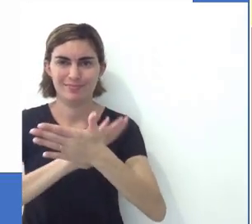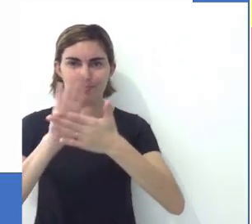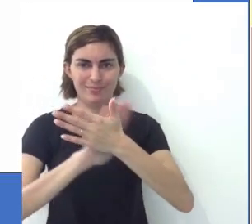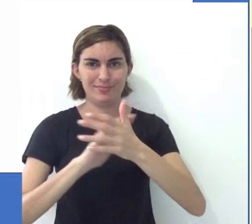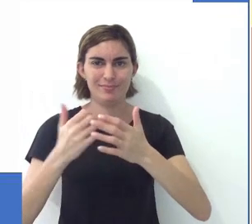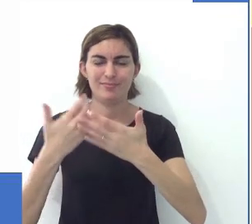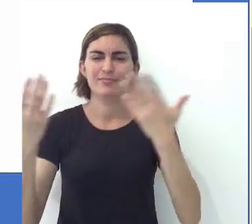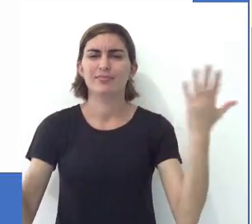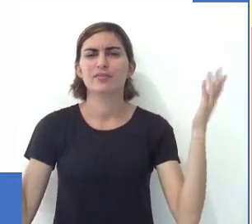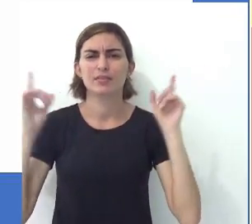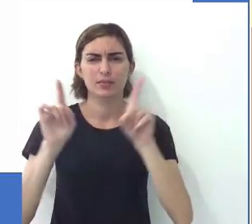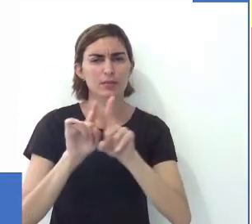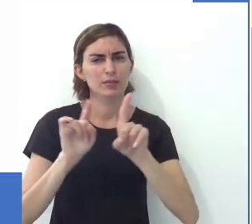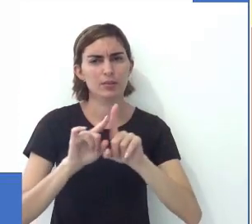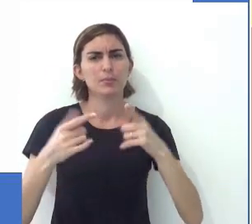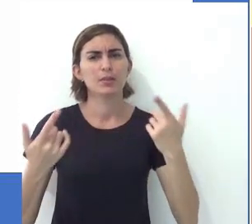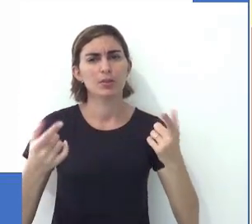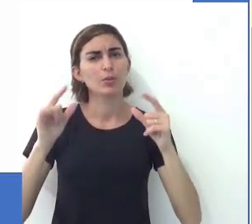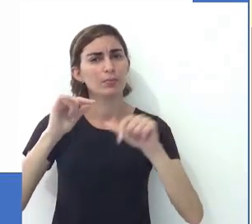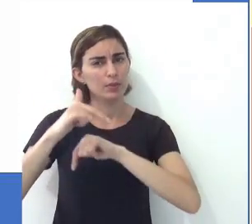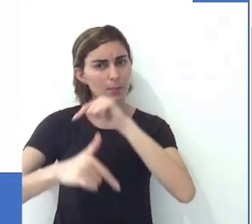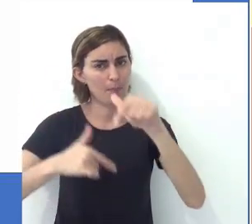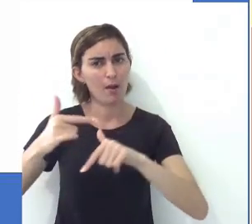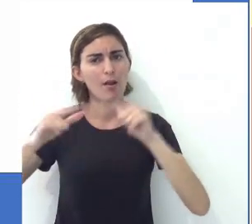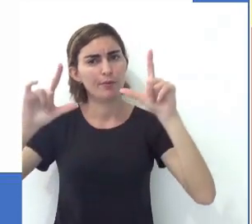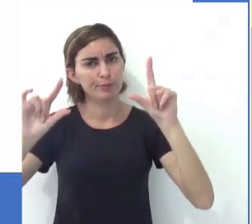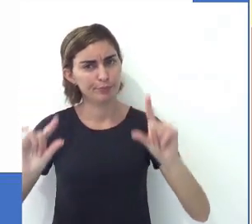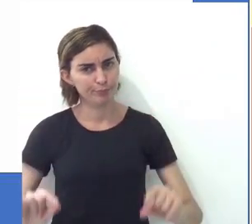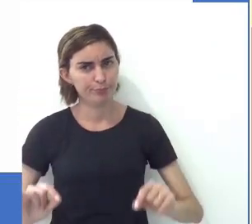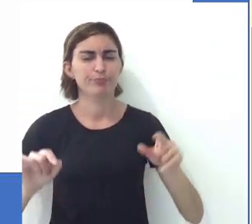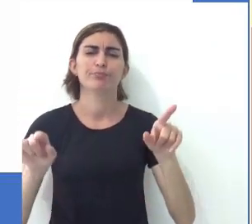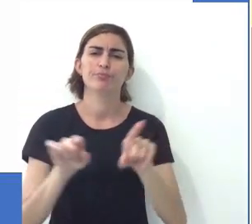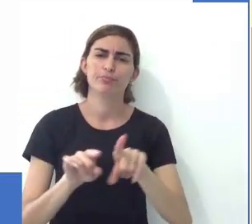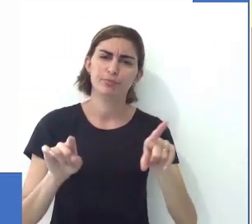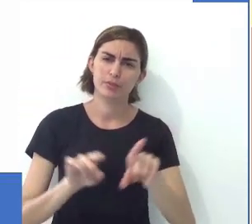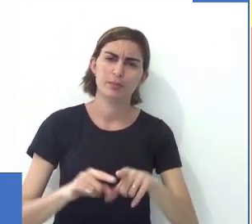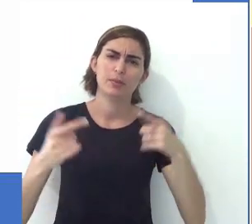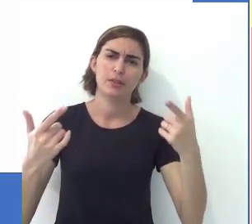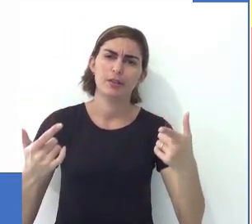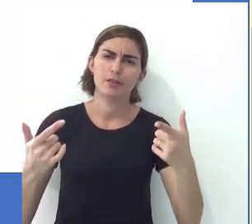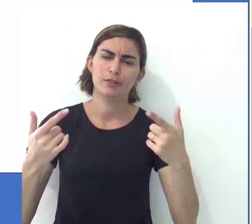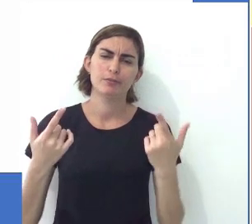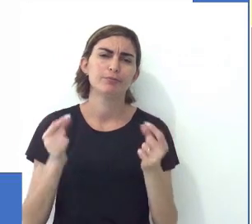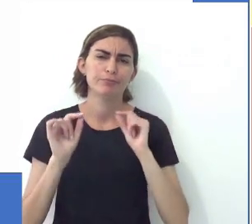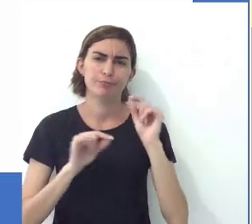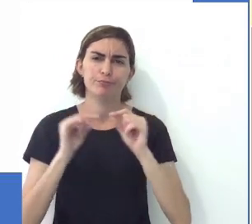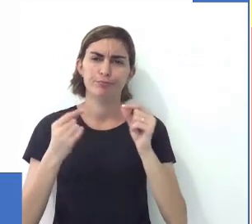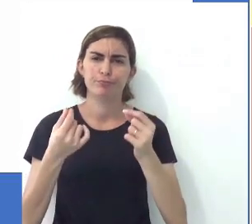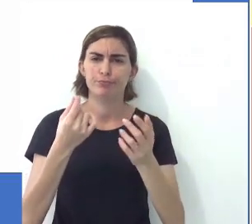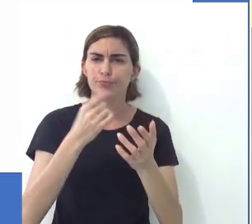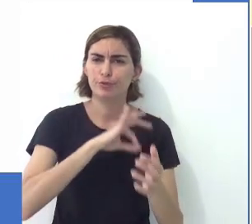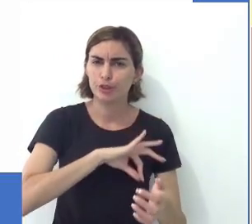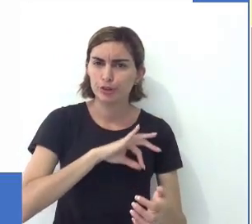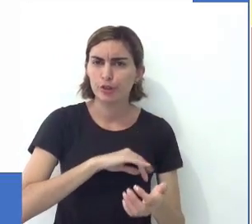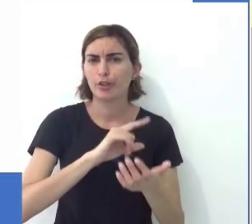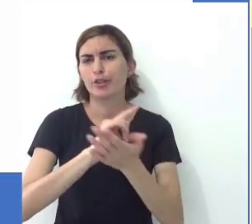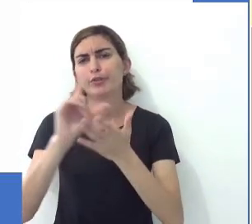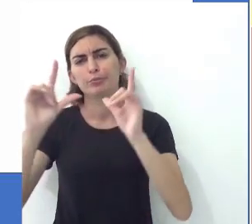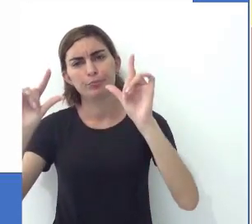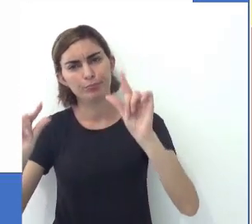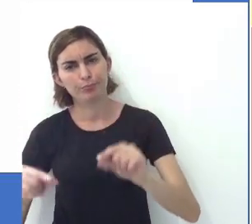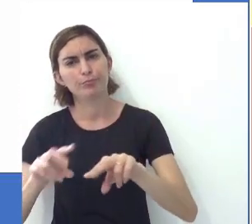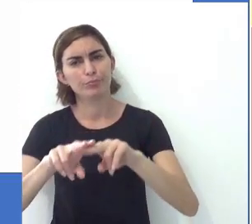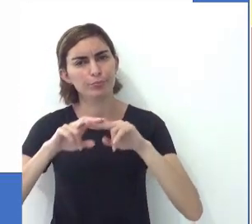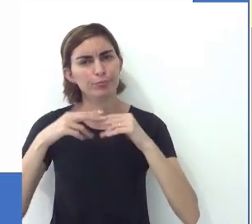destruindo essa estrutura também destrói-se o emprego, também destrói-se aí a distribuição de